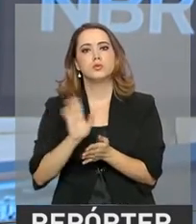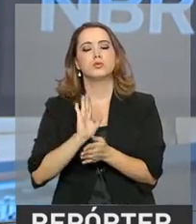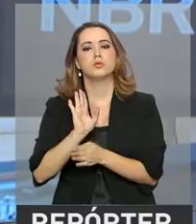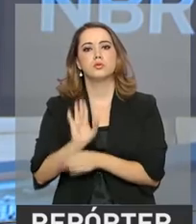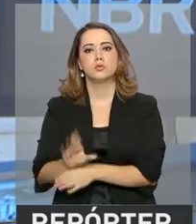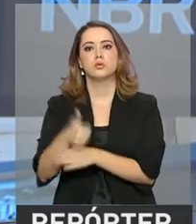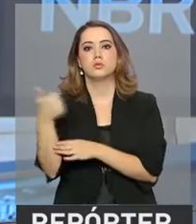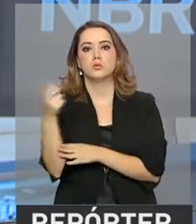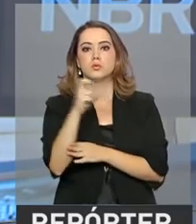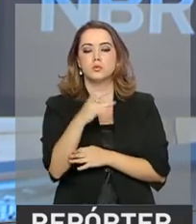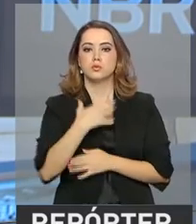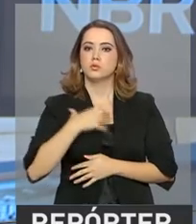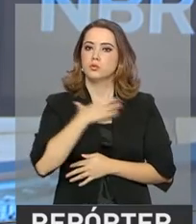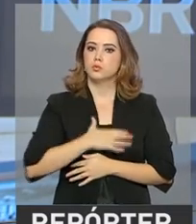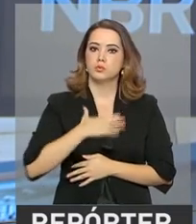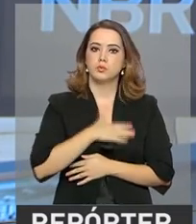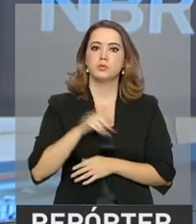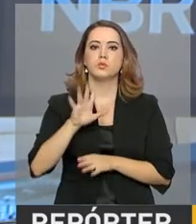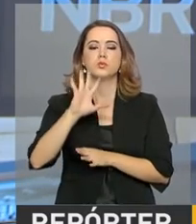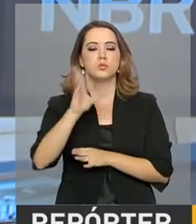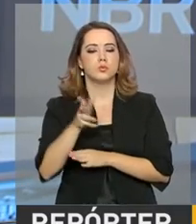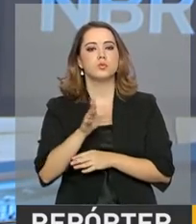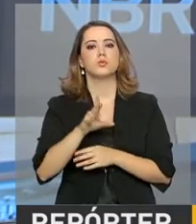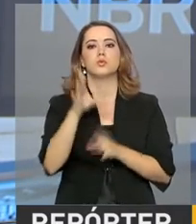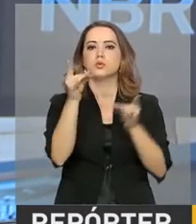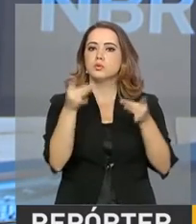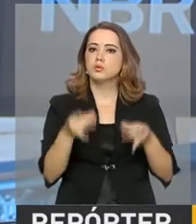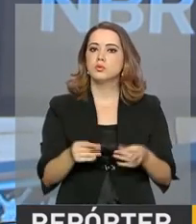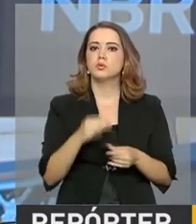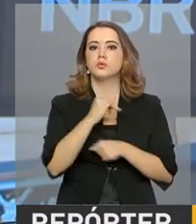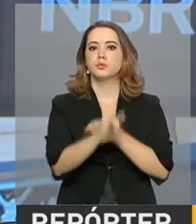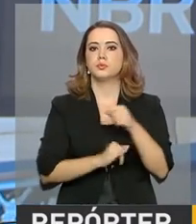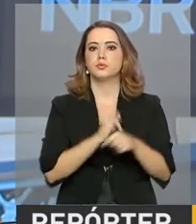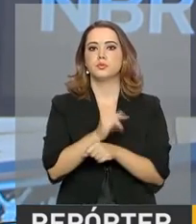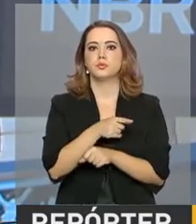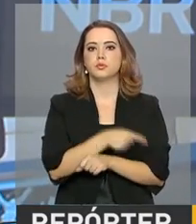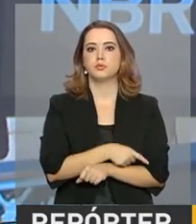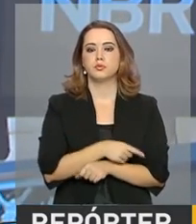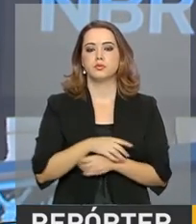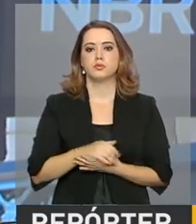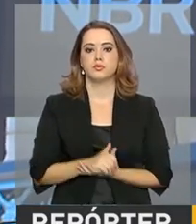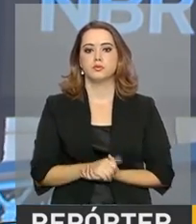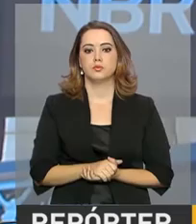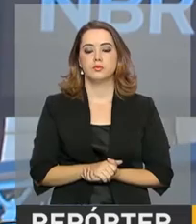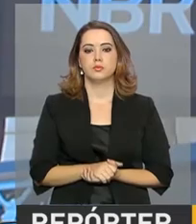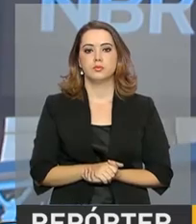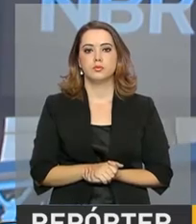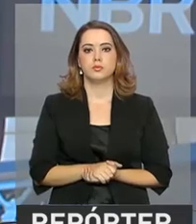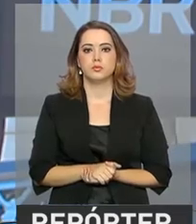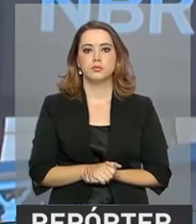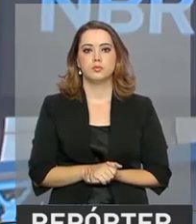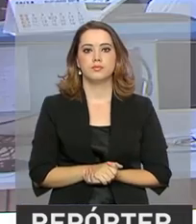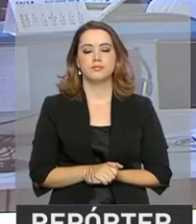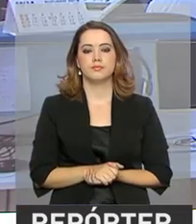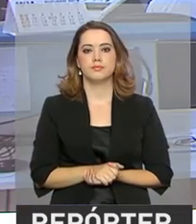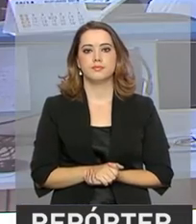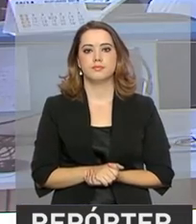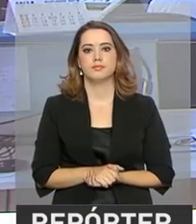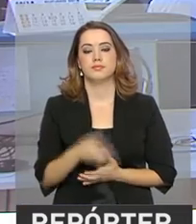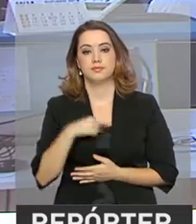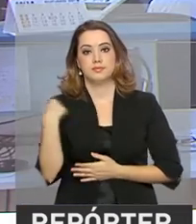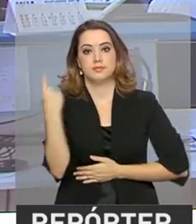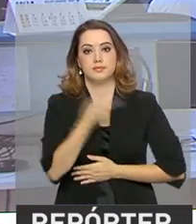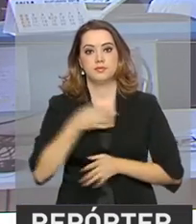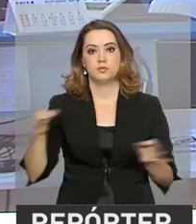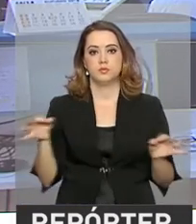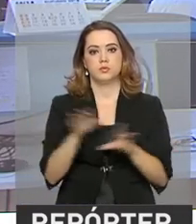15 de agosto. Todos os detalhes estão em receita.fazenda.gov.br. E